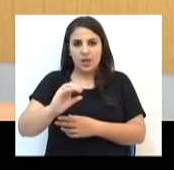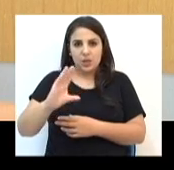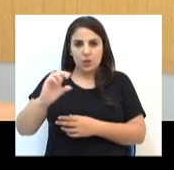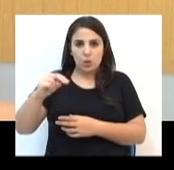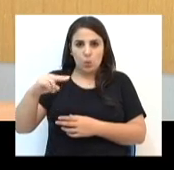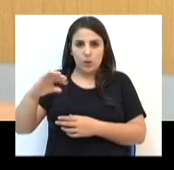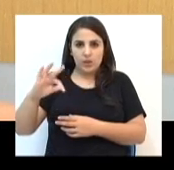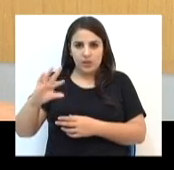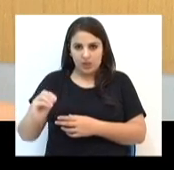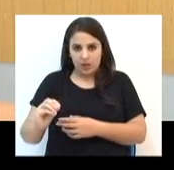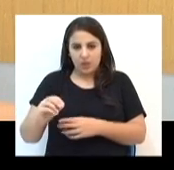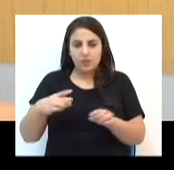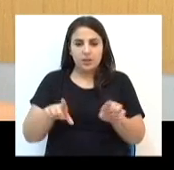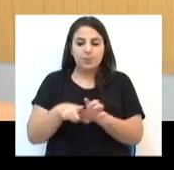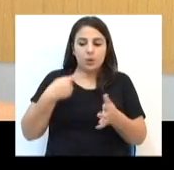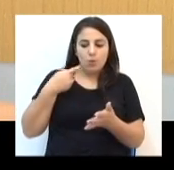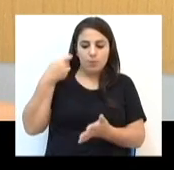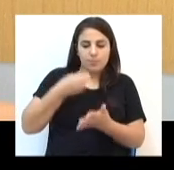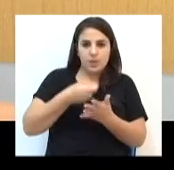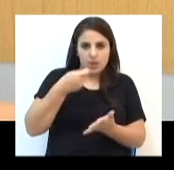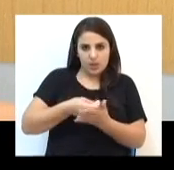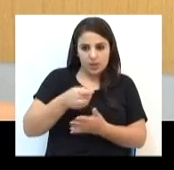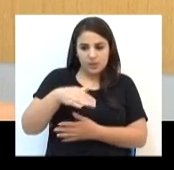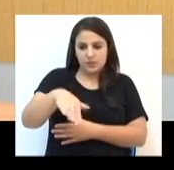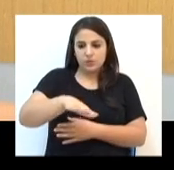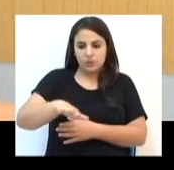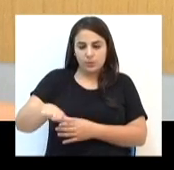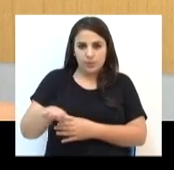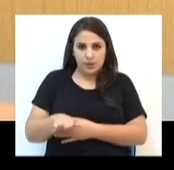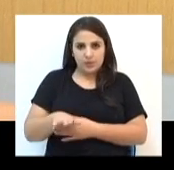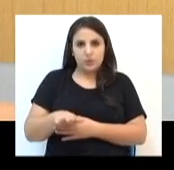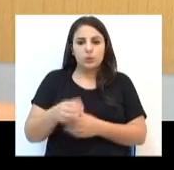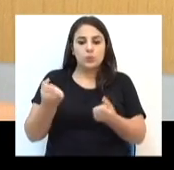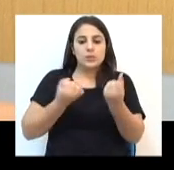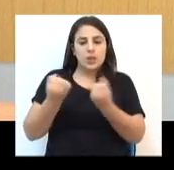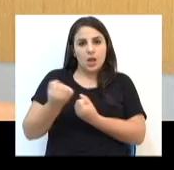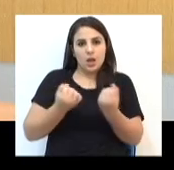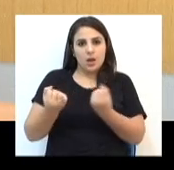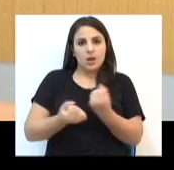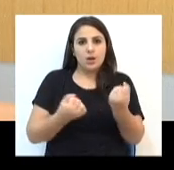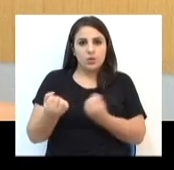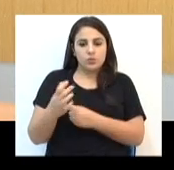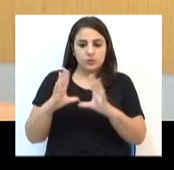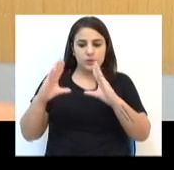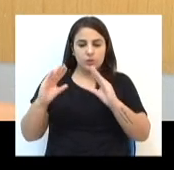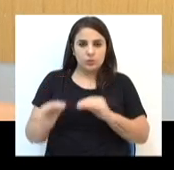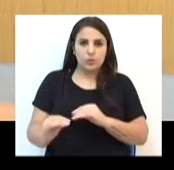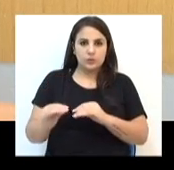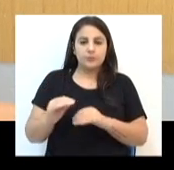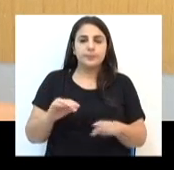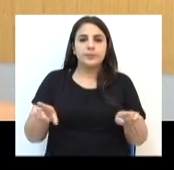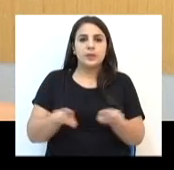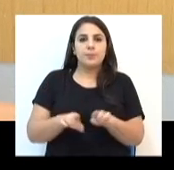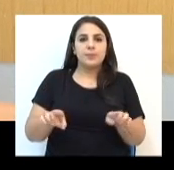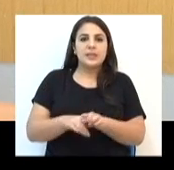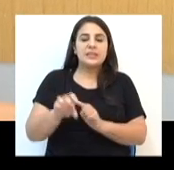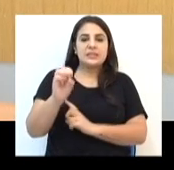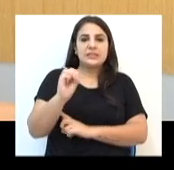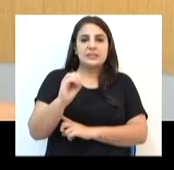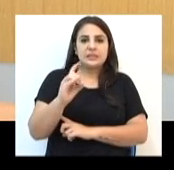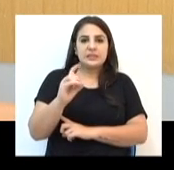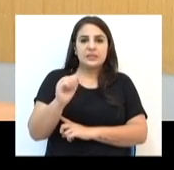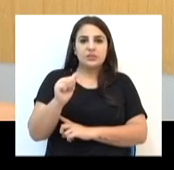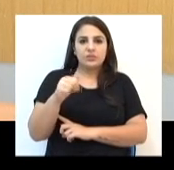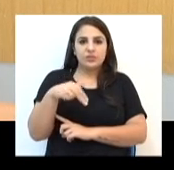estacionamento de veículos nas proximidades dos estabelecimentos voltou a ser destaque no Parlamento. O vereador